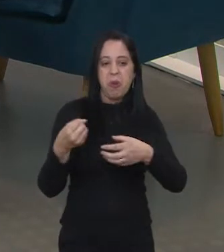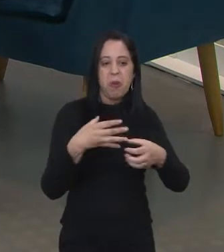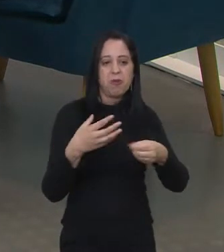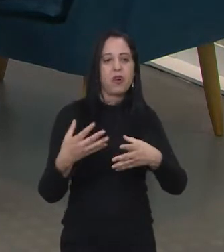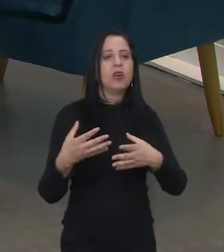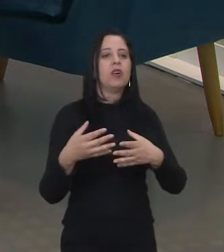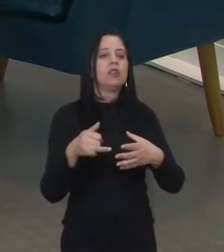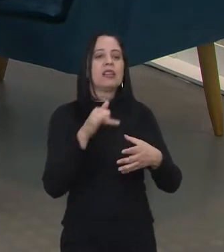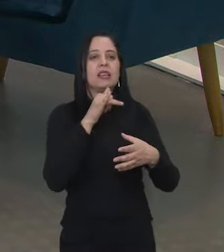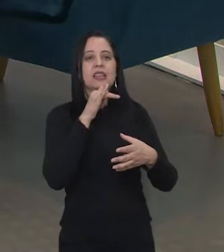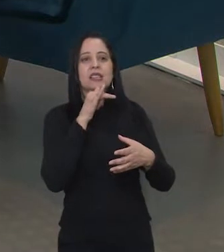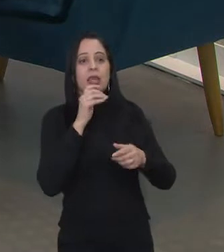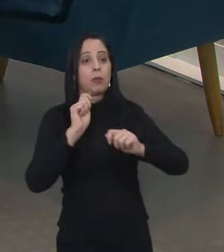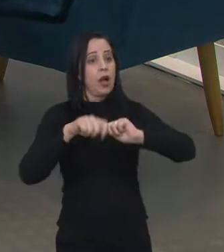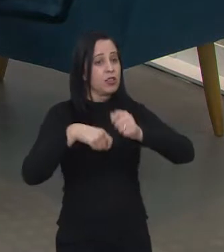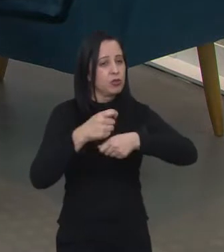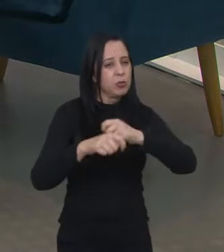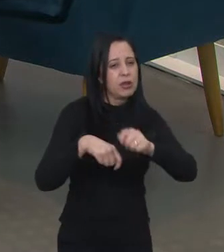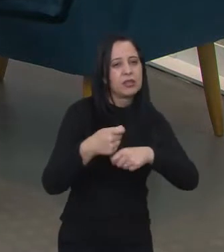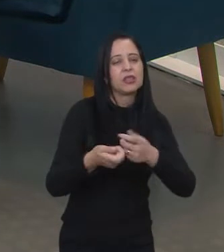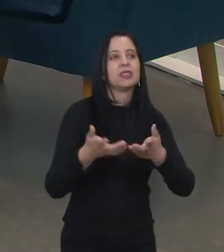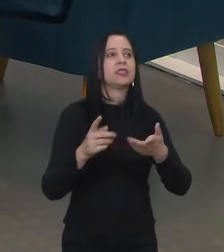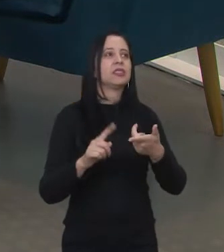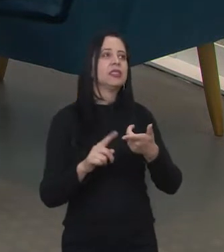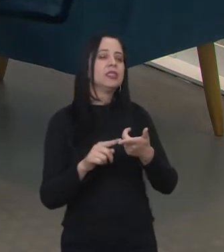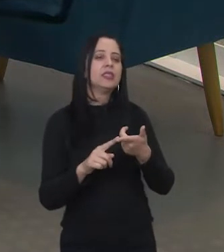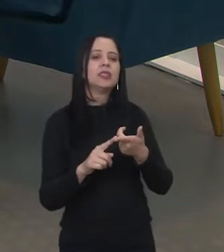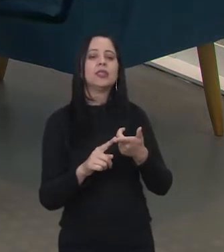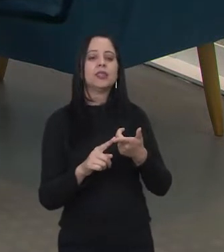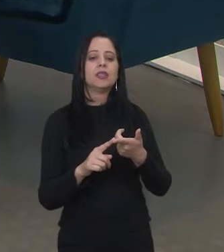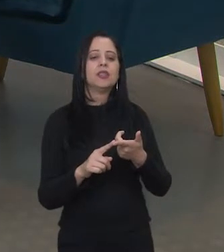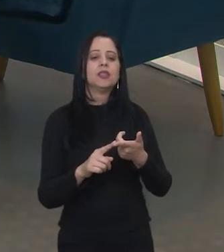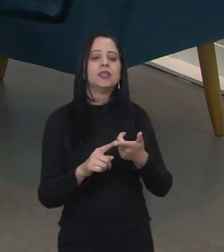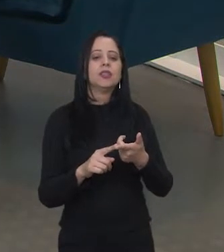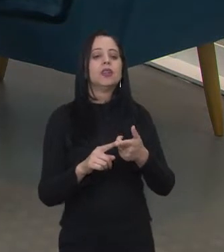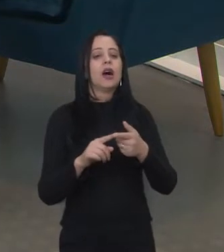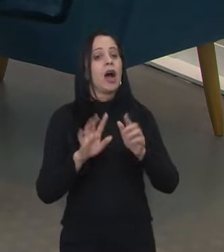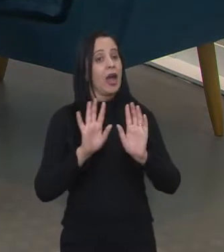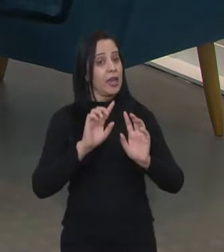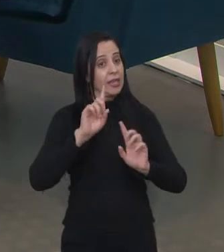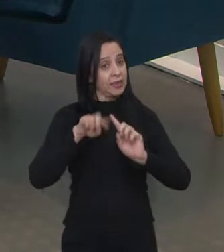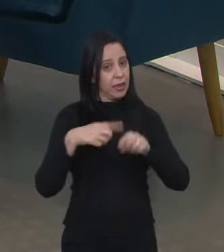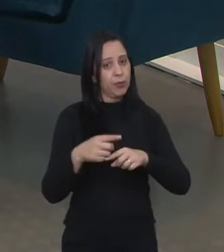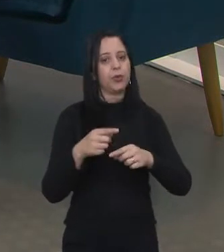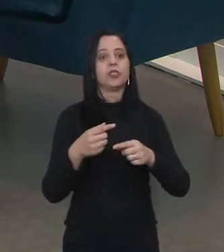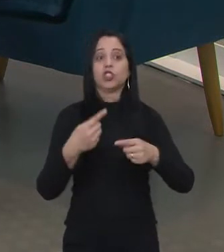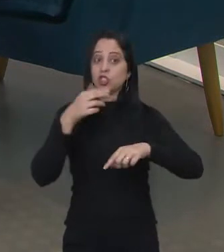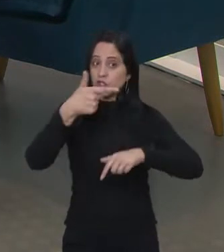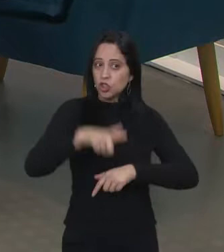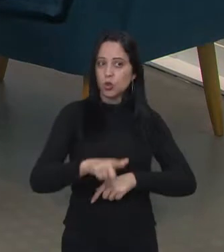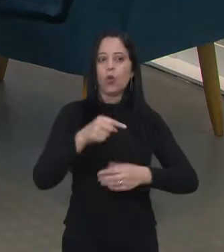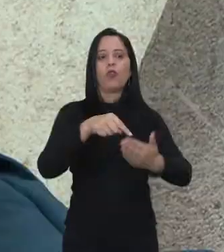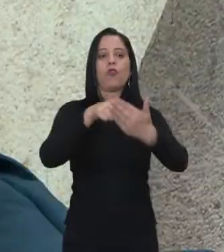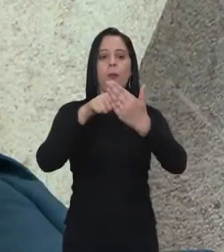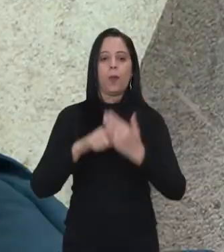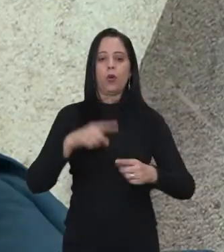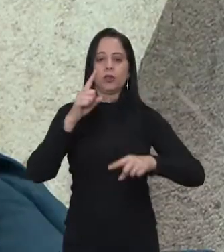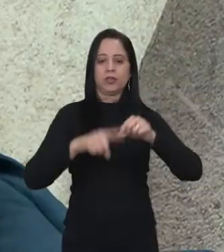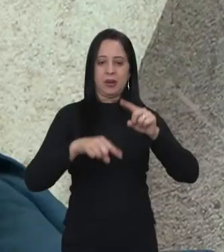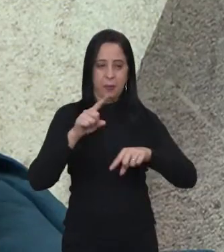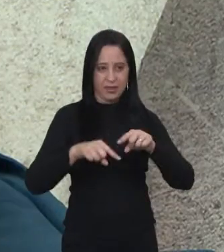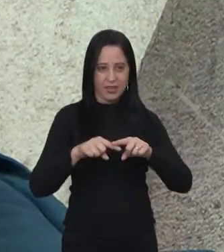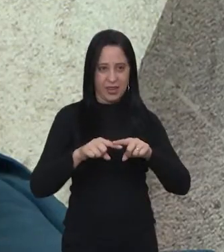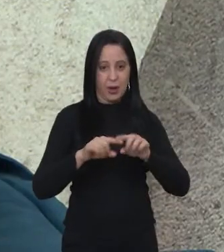Um workshop de planos de negócios, um workshop de validação do problema. Desse workshop, eles entregam o material, aí